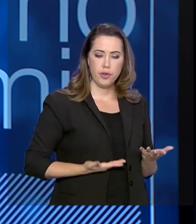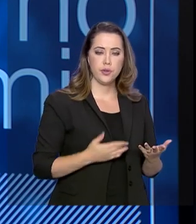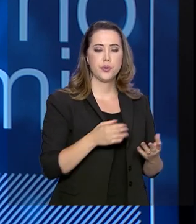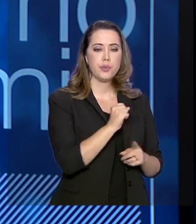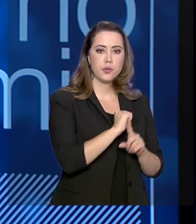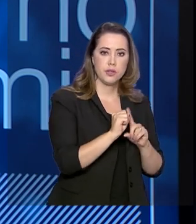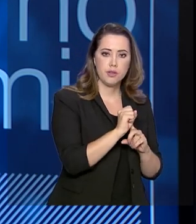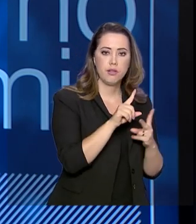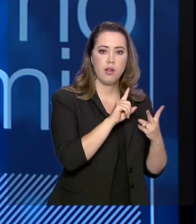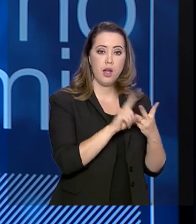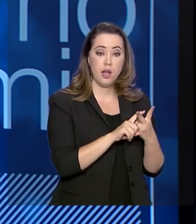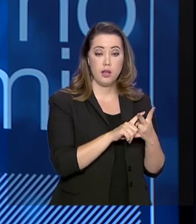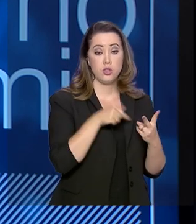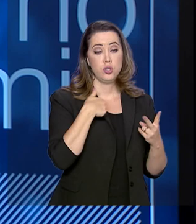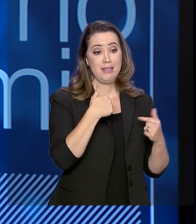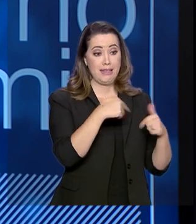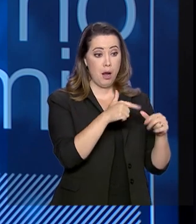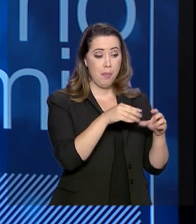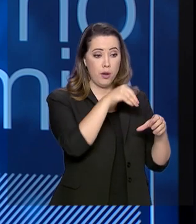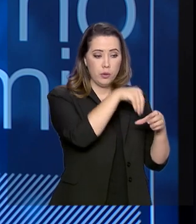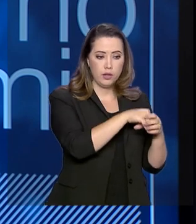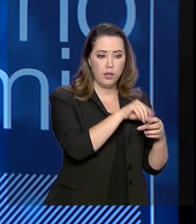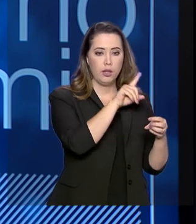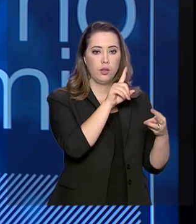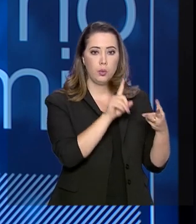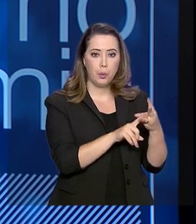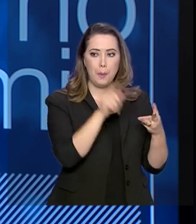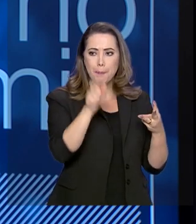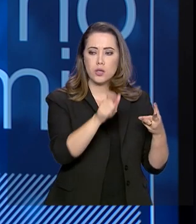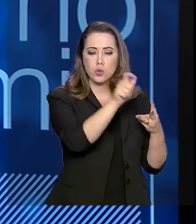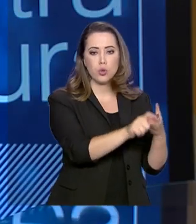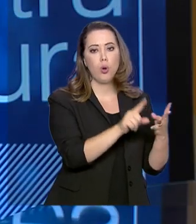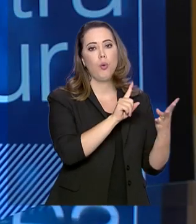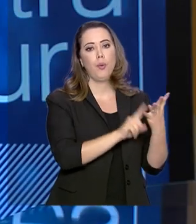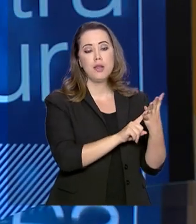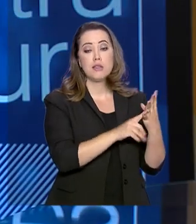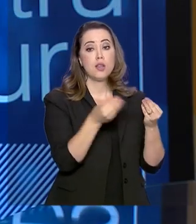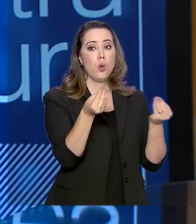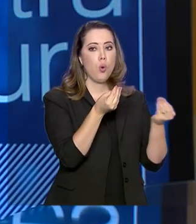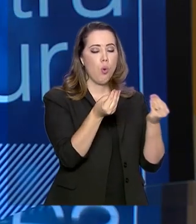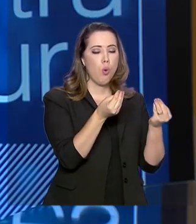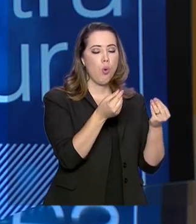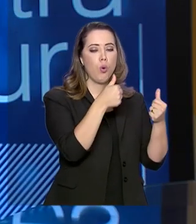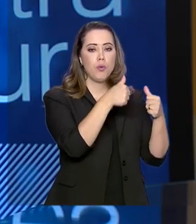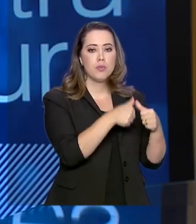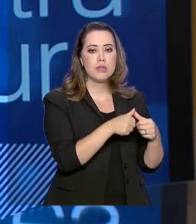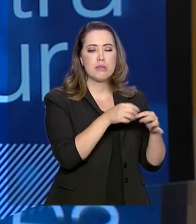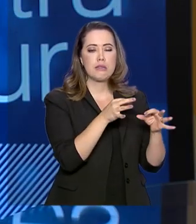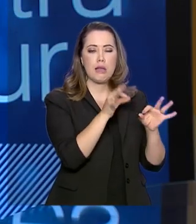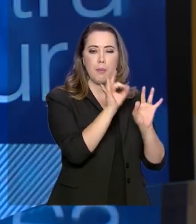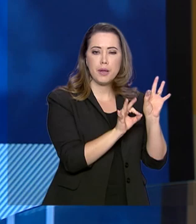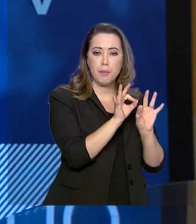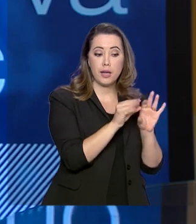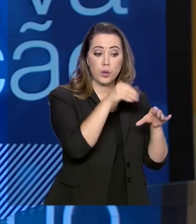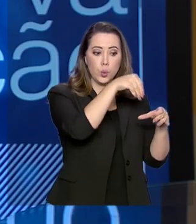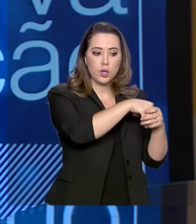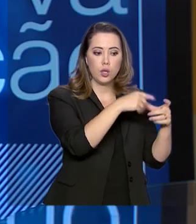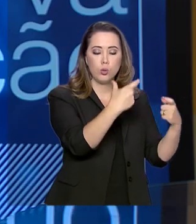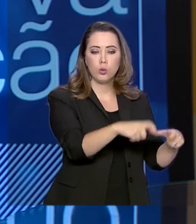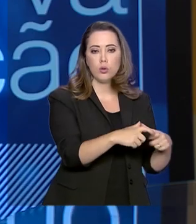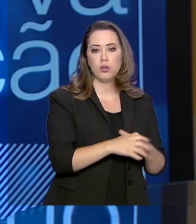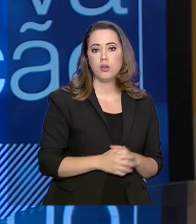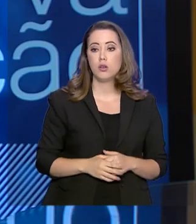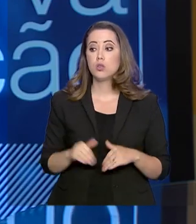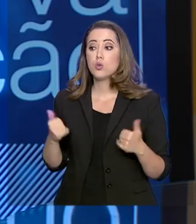internos, pessoas e estruturas organizacionais. E quais dessas dimensões estão sob a